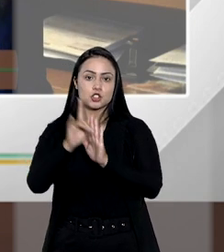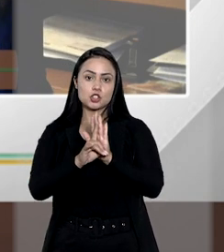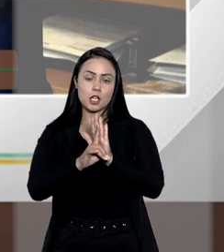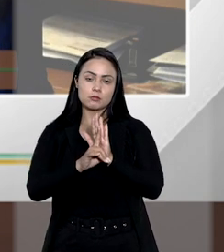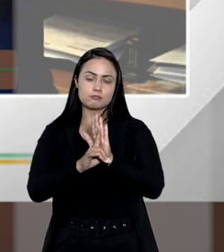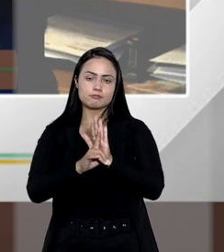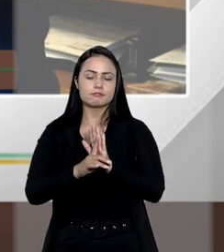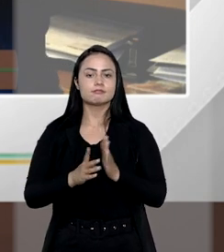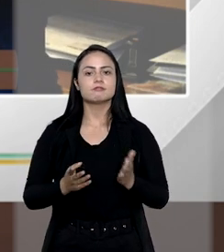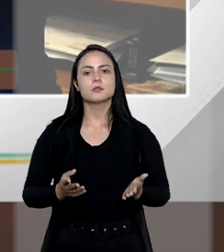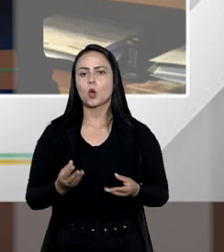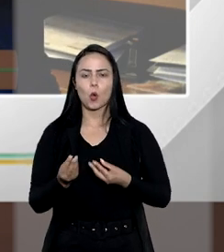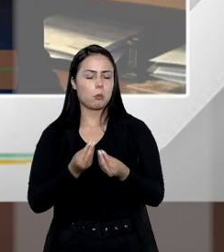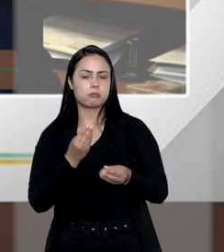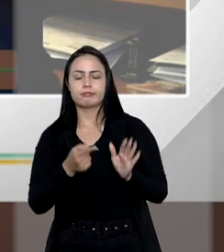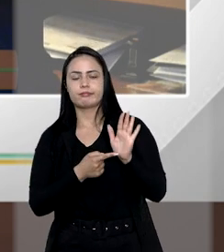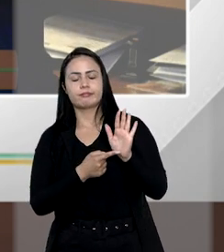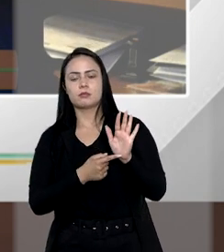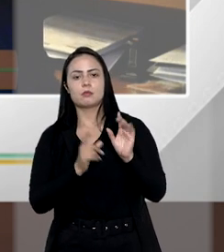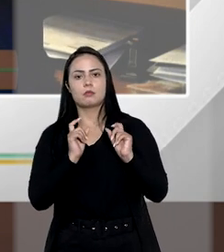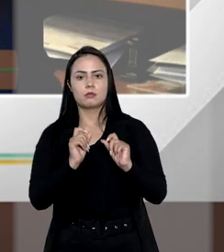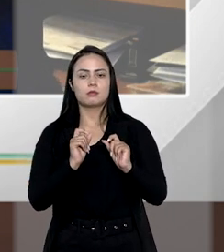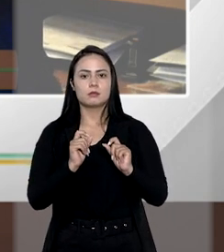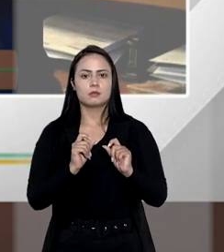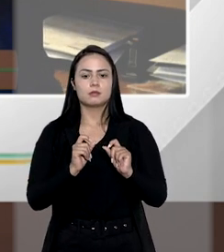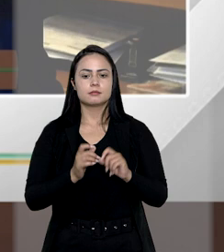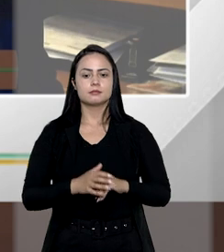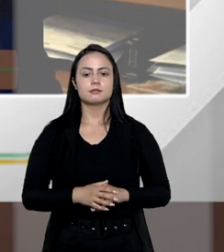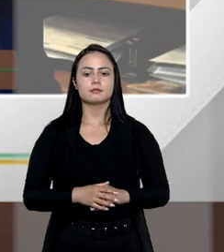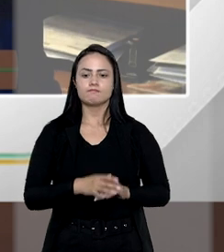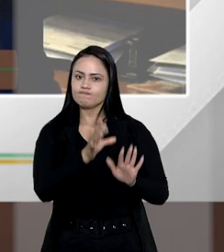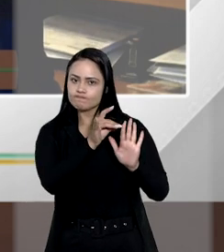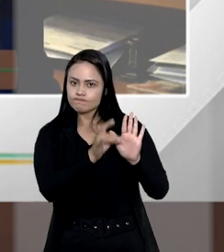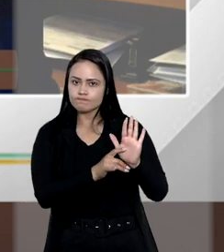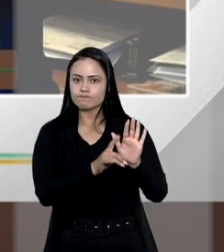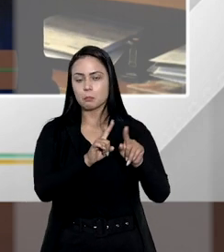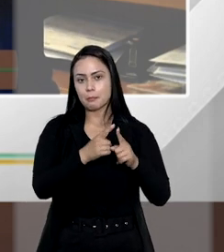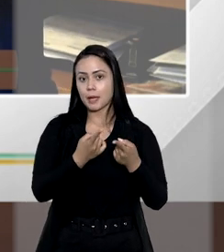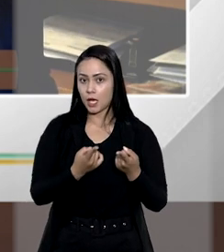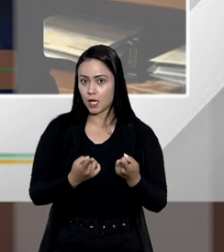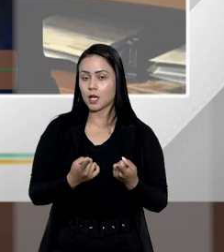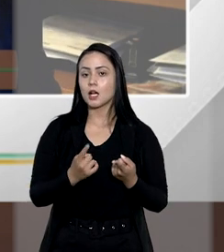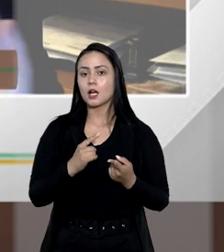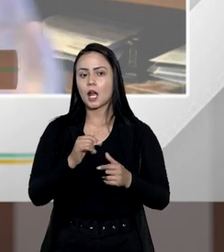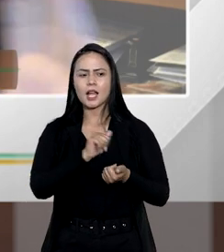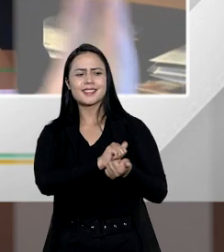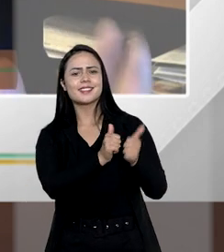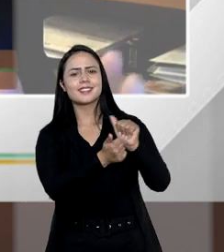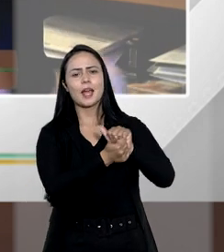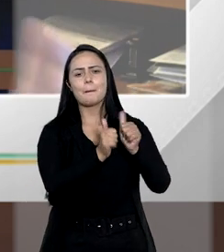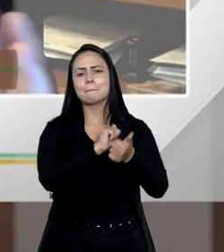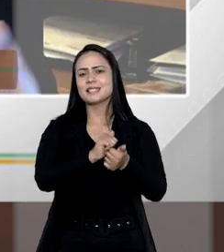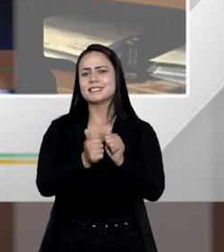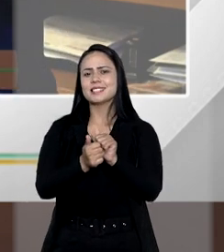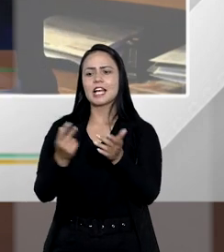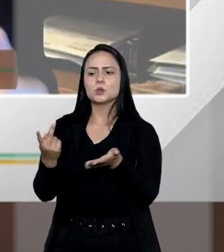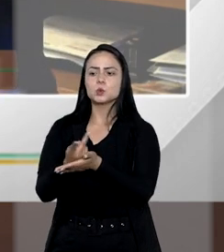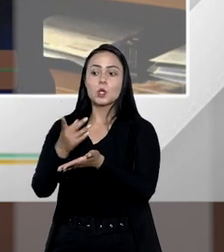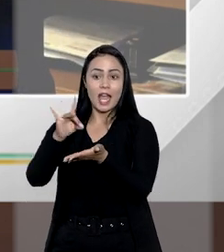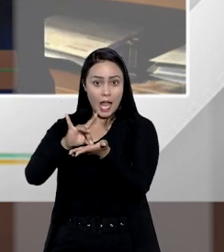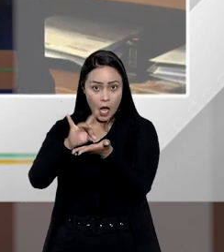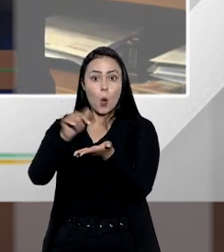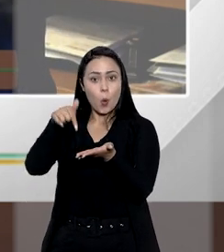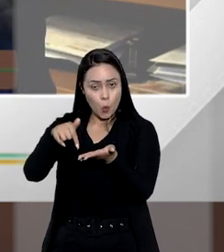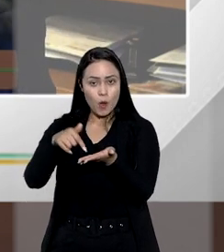sucessório não como ele está estancamente escrito mas sim nós adaptarmos as situações